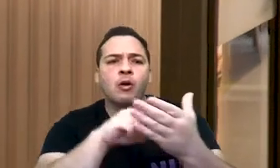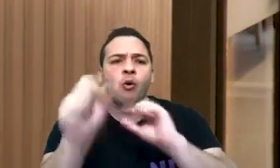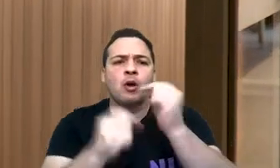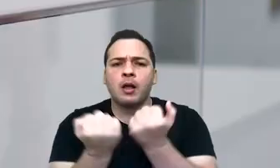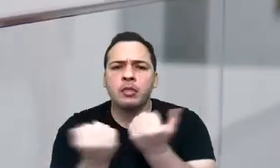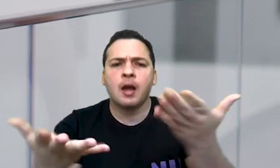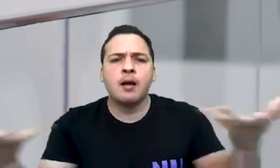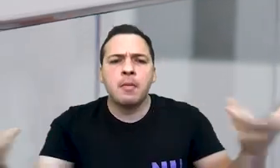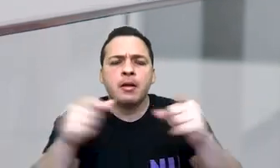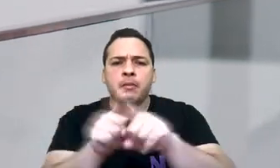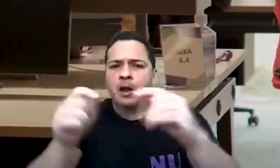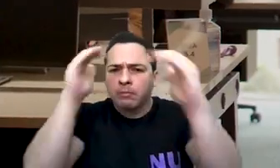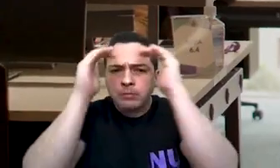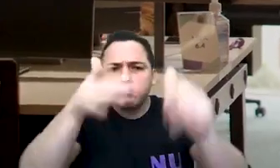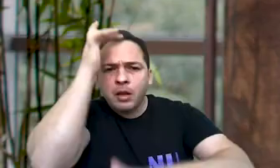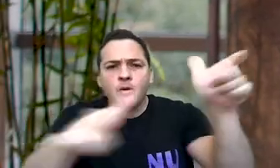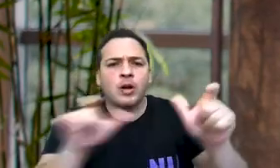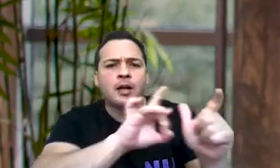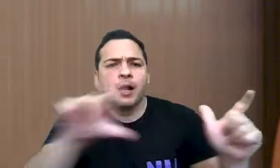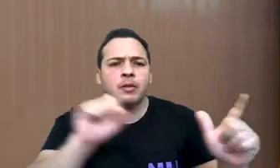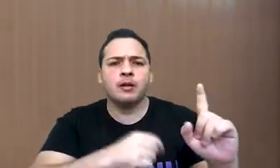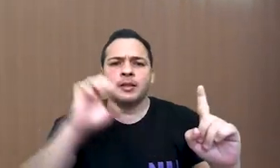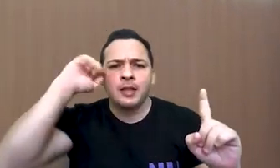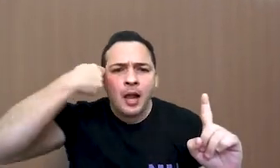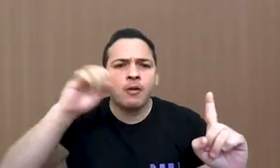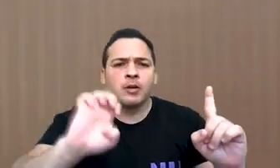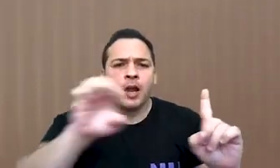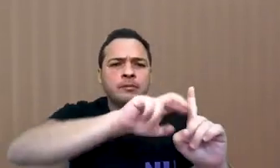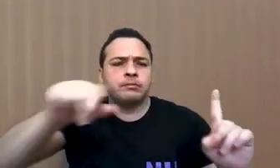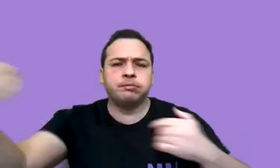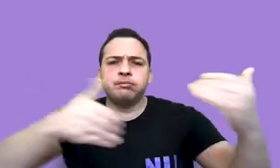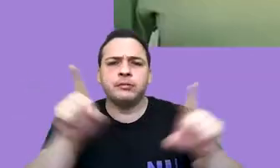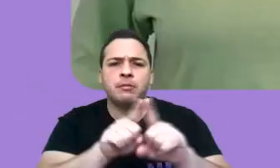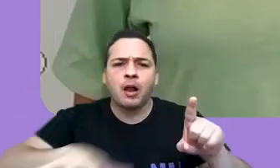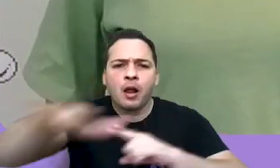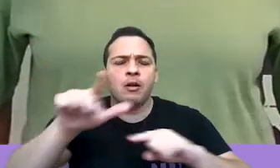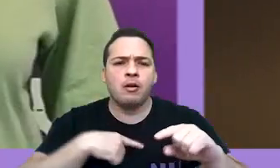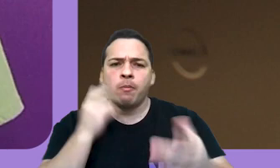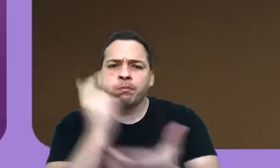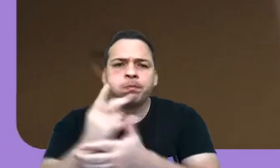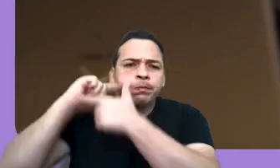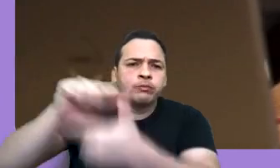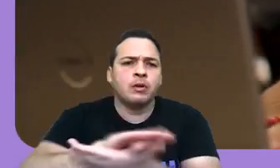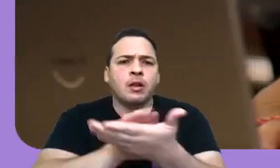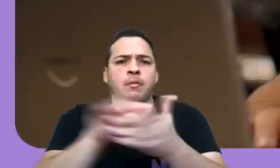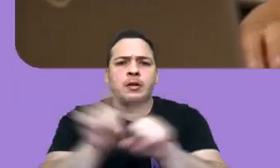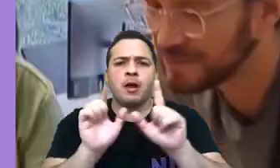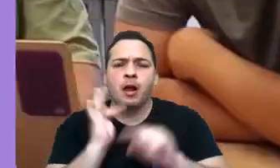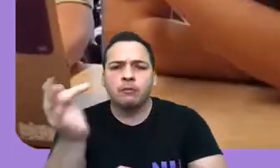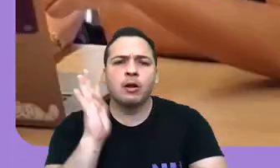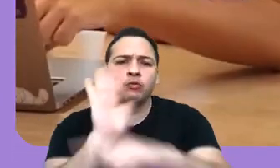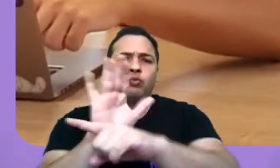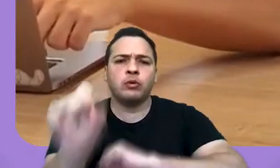Pertencer é poder criar nossa narrativa e construir caminhos para que outras sejam contadas. É transformar os espaços hoje e